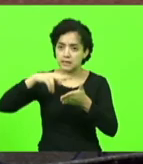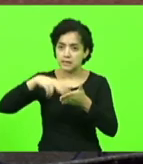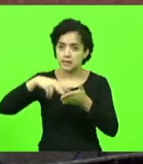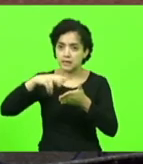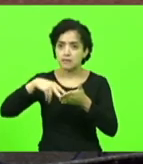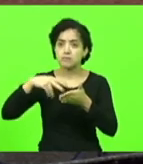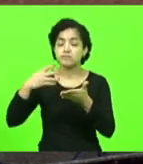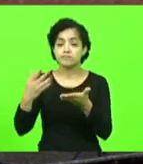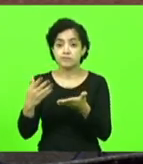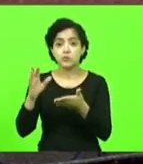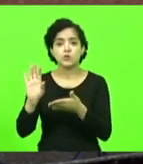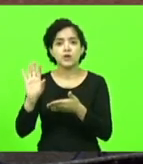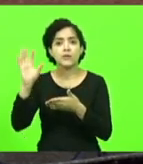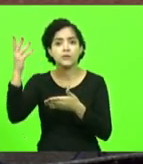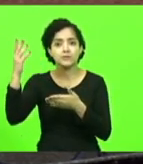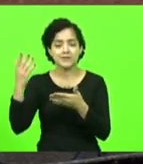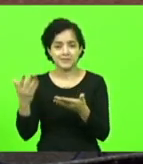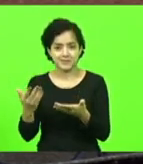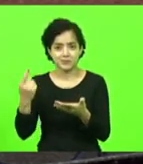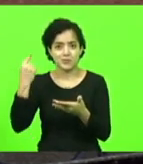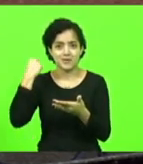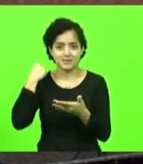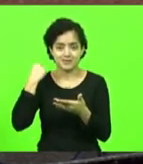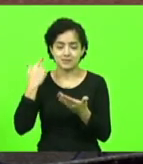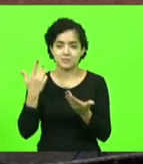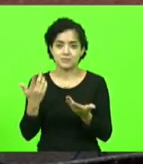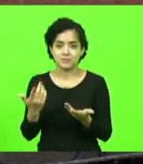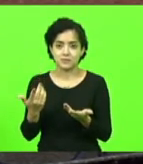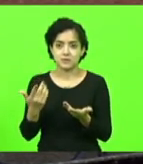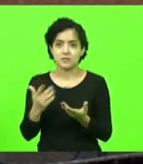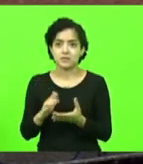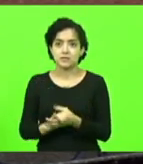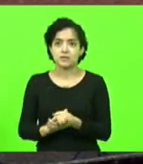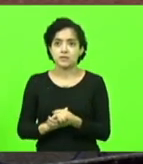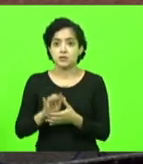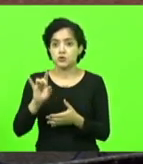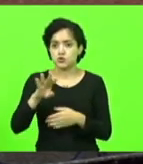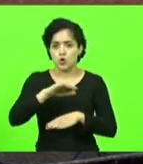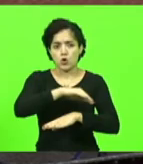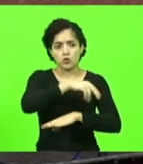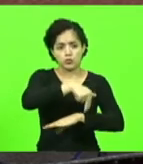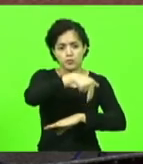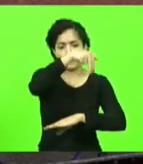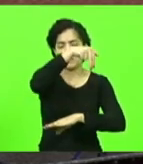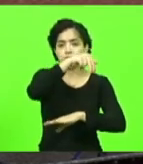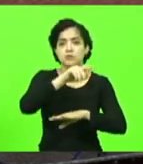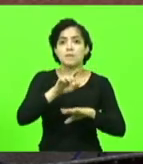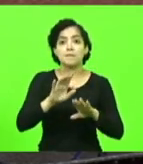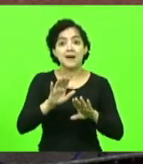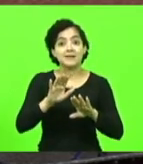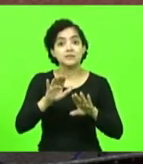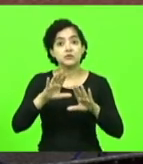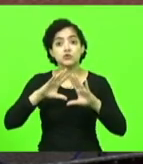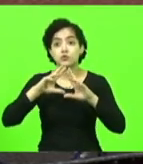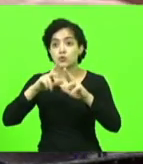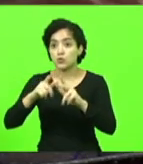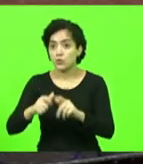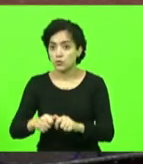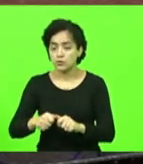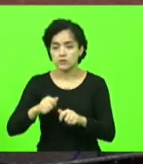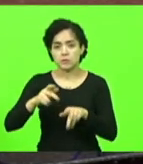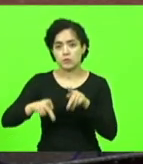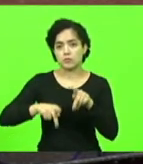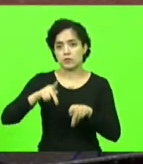ocorrido no Planalto Norte catarinense. E, como disse, não é só do Planalto Norte, mas também envolvendo todos os catarinenses